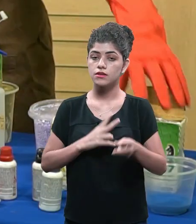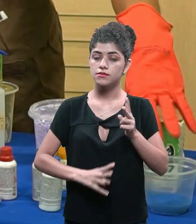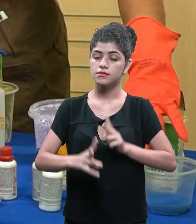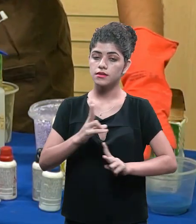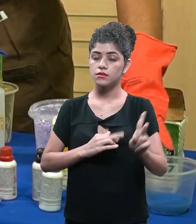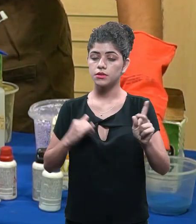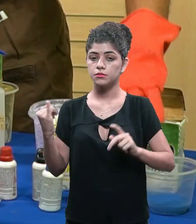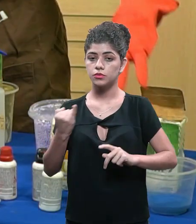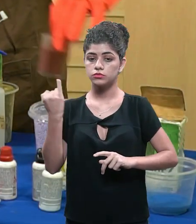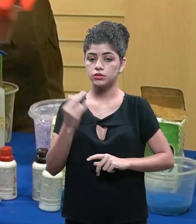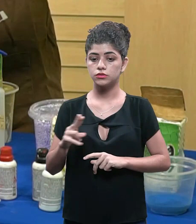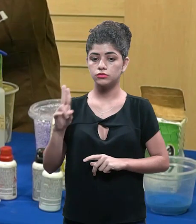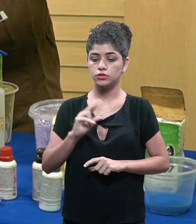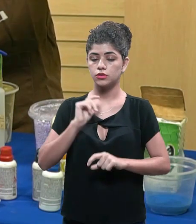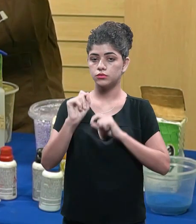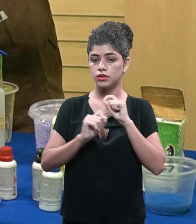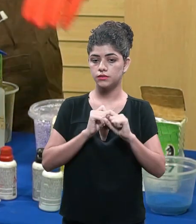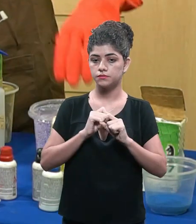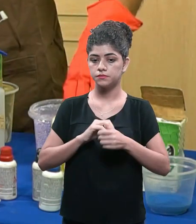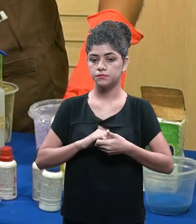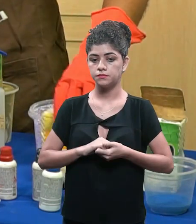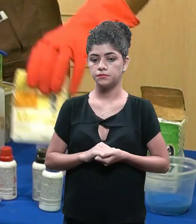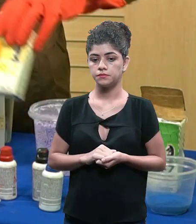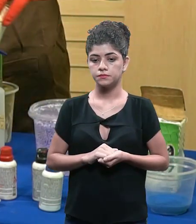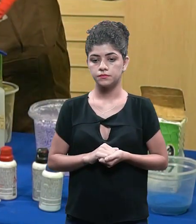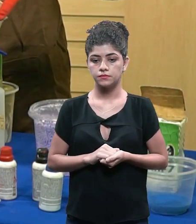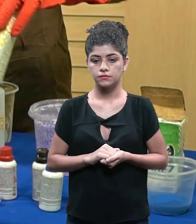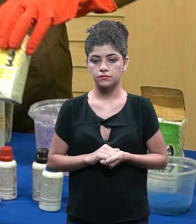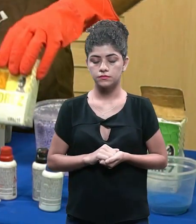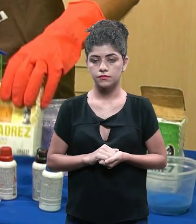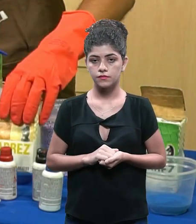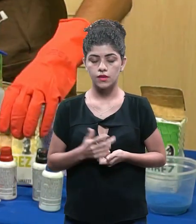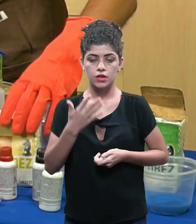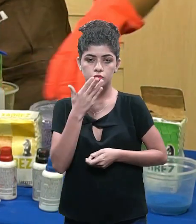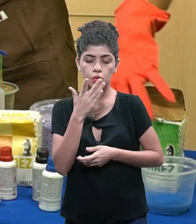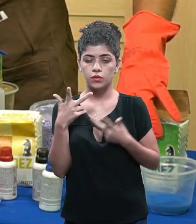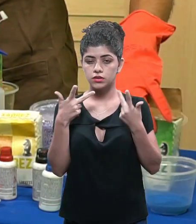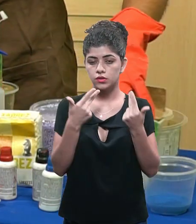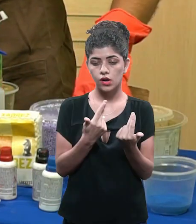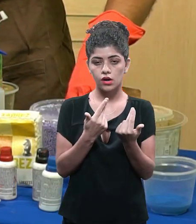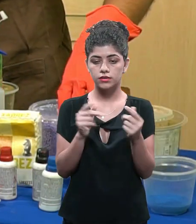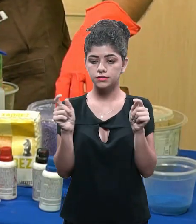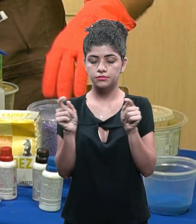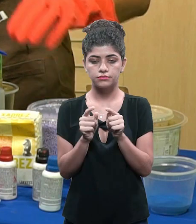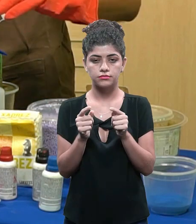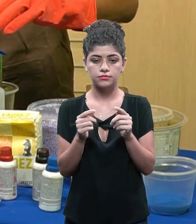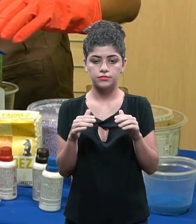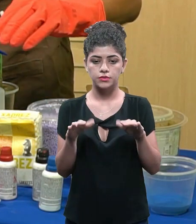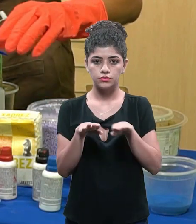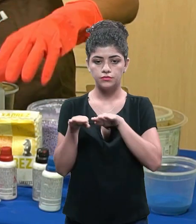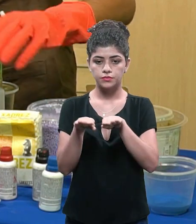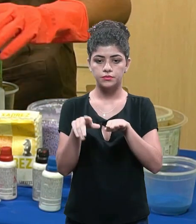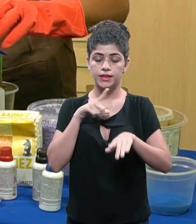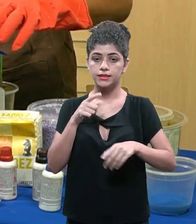pessoal pigmentação é sempre importante se você usar pigmento sólido pra reproduzir as mesmas cores das peças tentar chegar mais